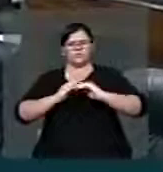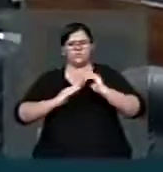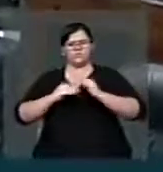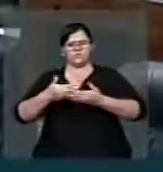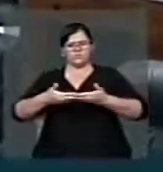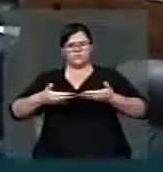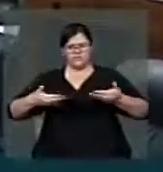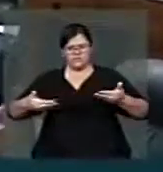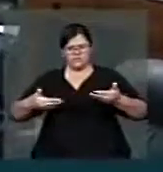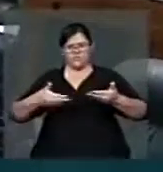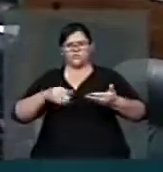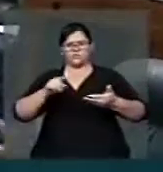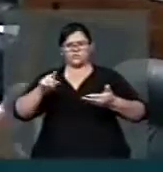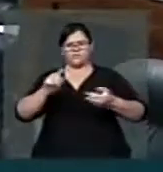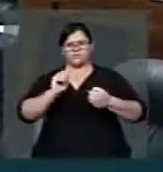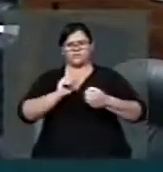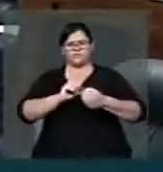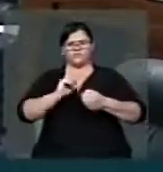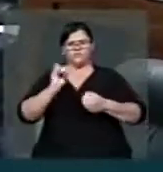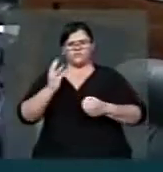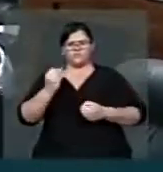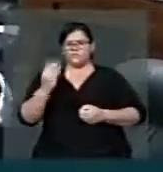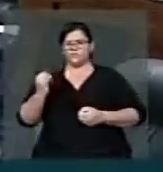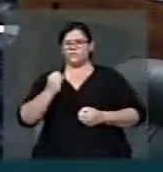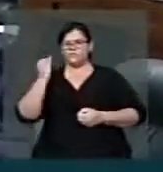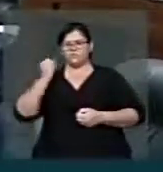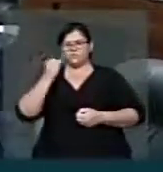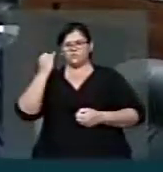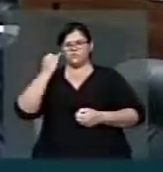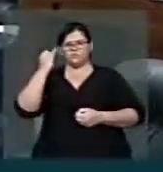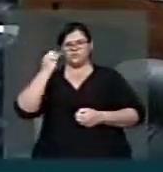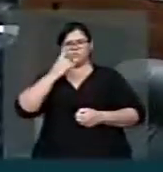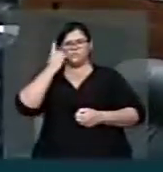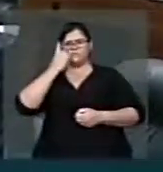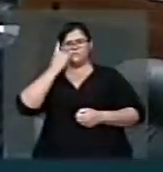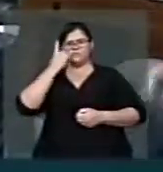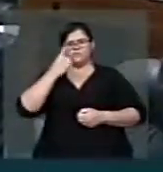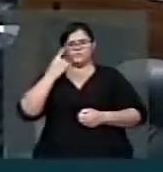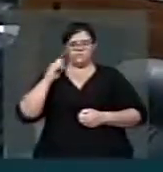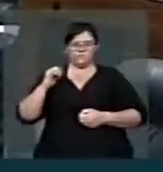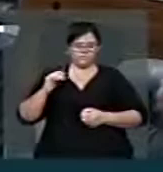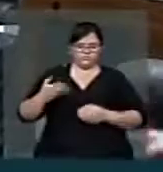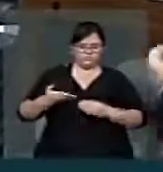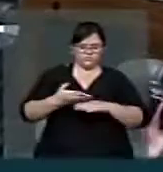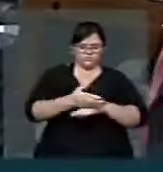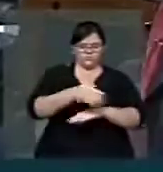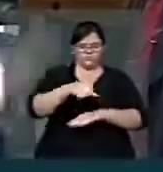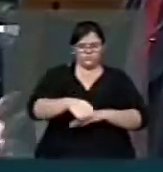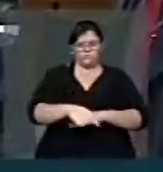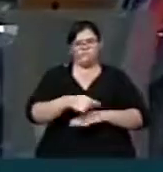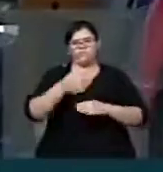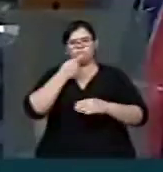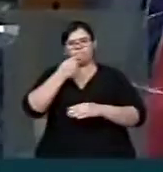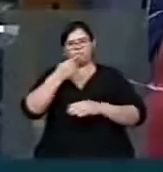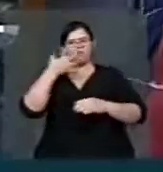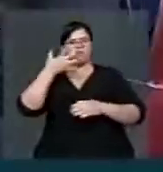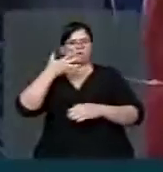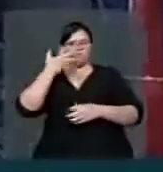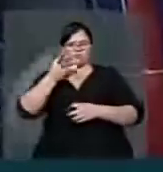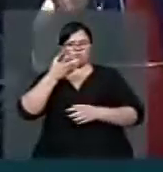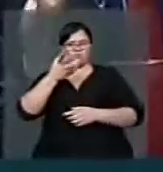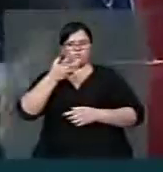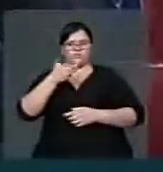que estão colocadas. É muito importante que os parlamentares, quando vêm para se dirigir à